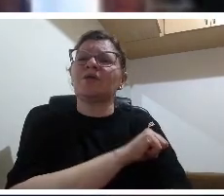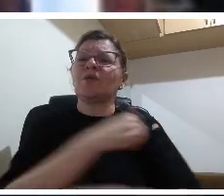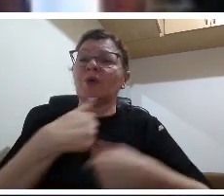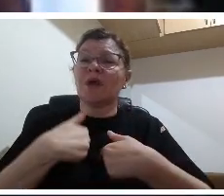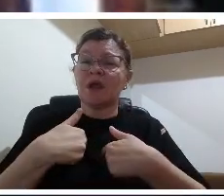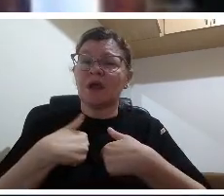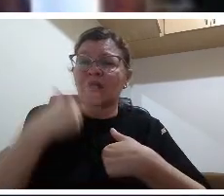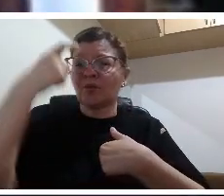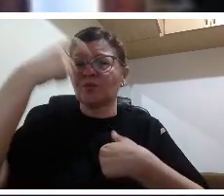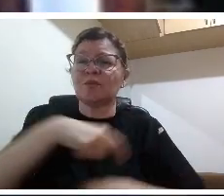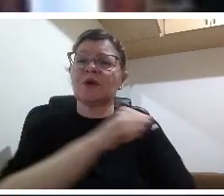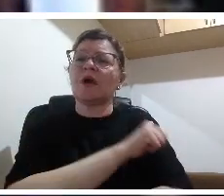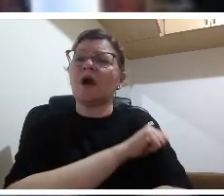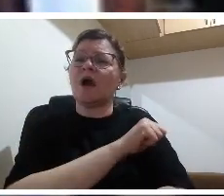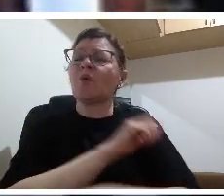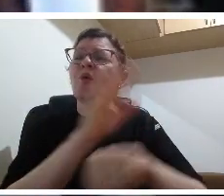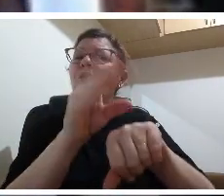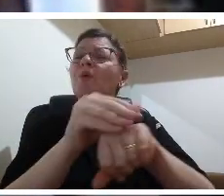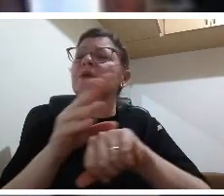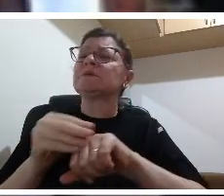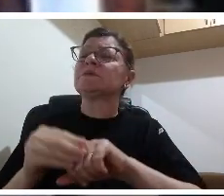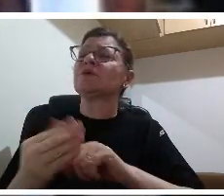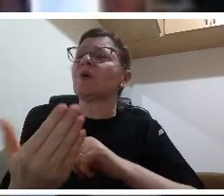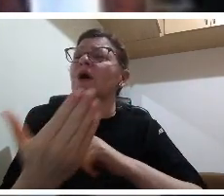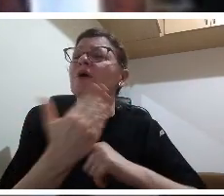sentido são fundamentais para